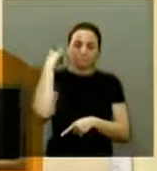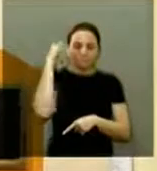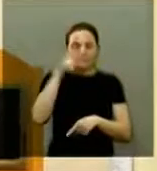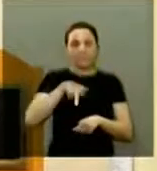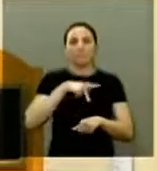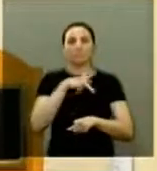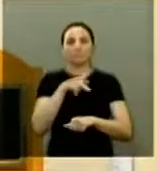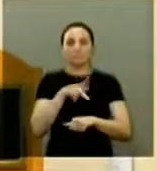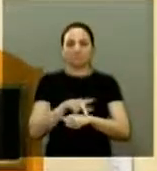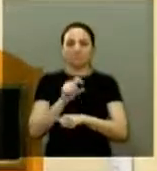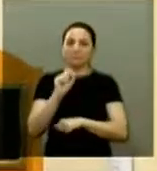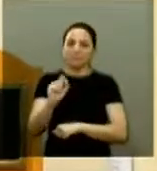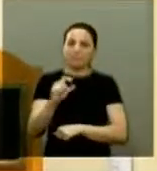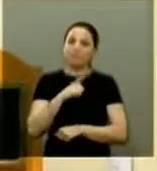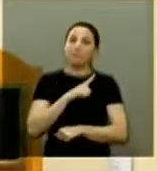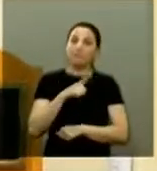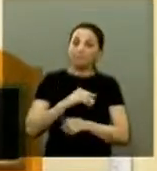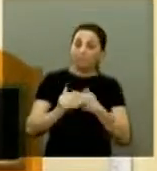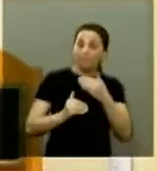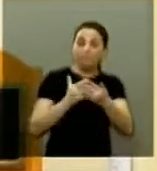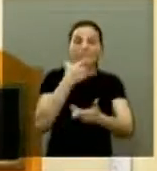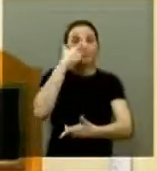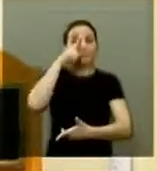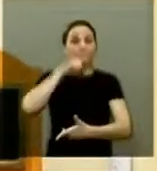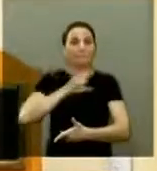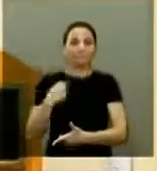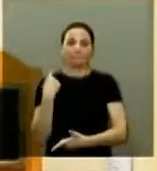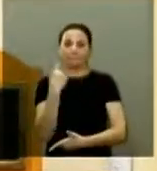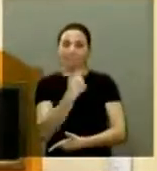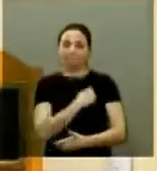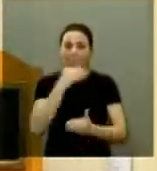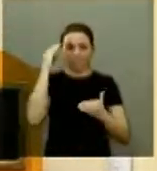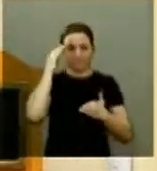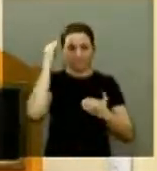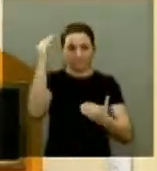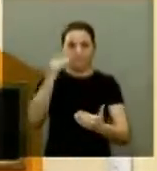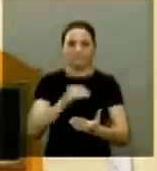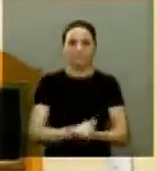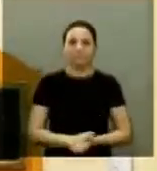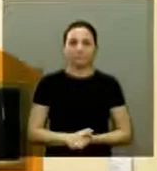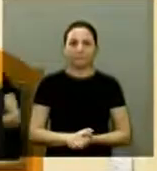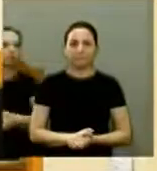nosso país e que ele seja de avanços e conquistas para todos nós. Muito obrigada.